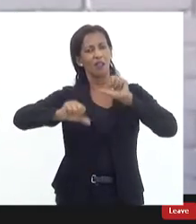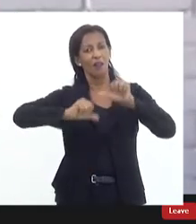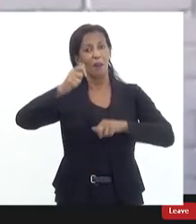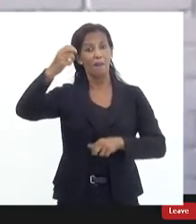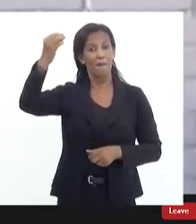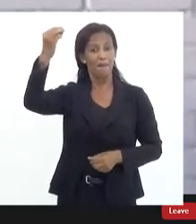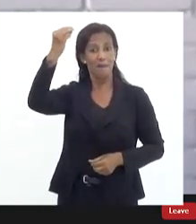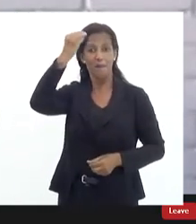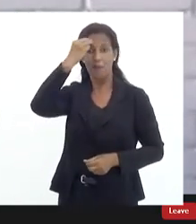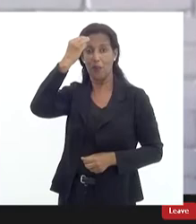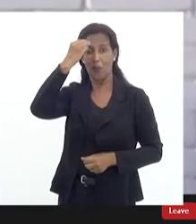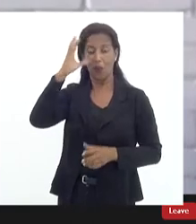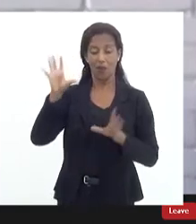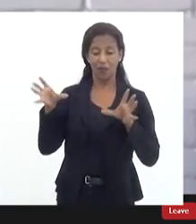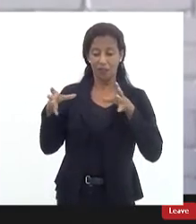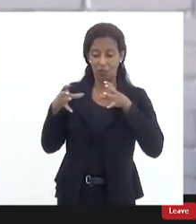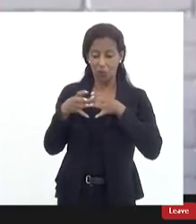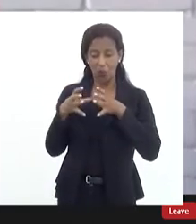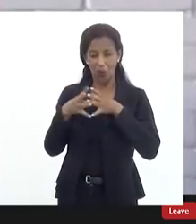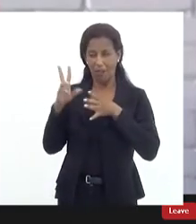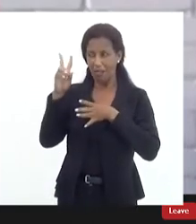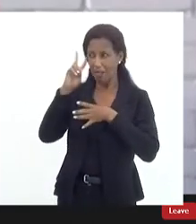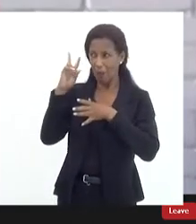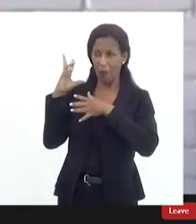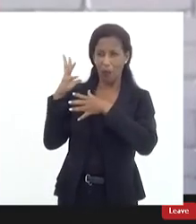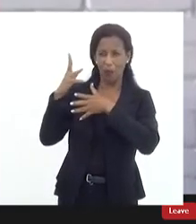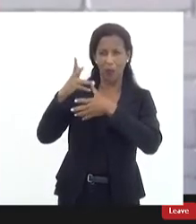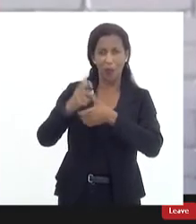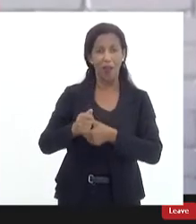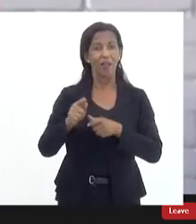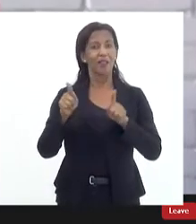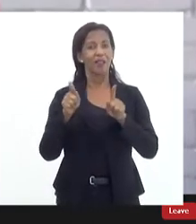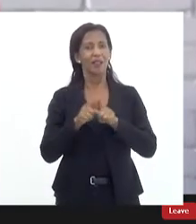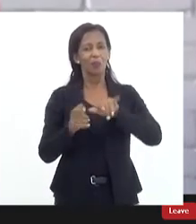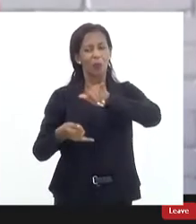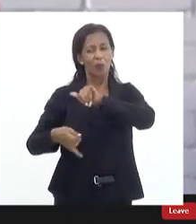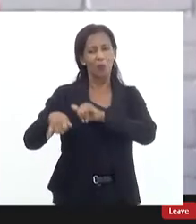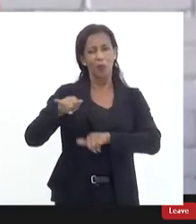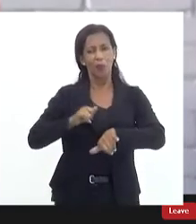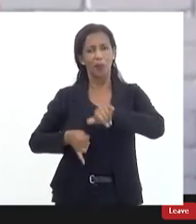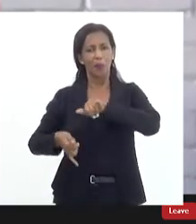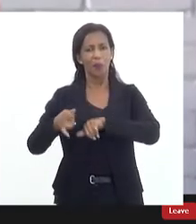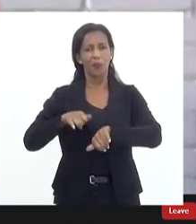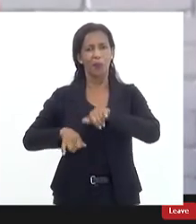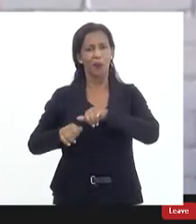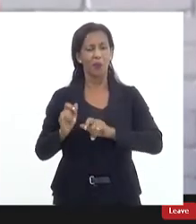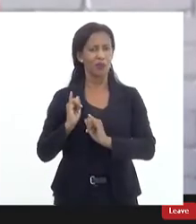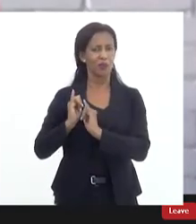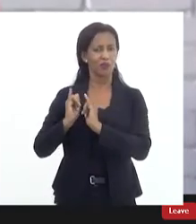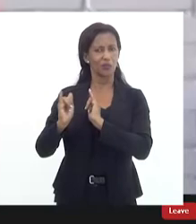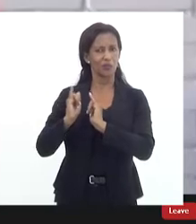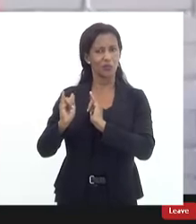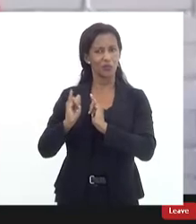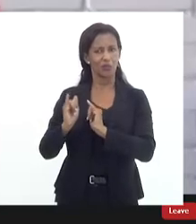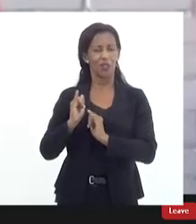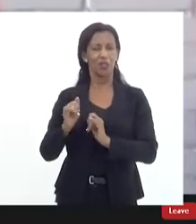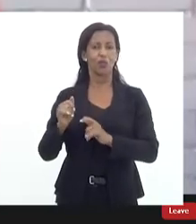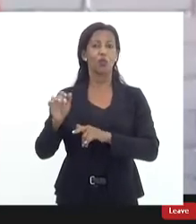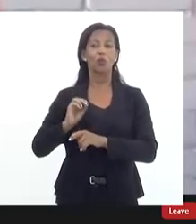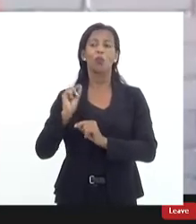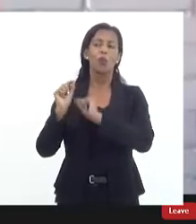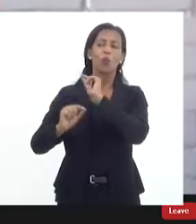memória das comunidades um laboratório labijaca de produção e análise de dados e narrativas sobre